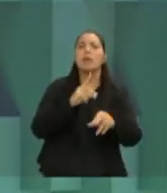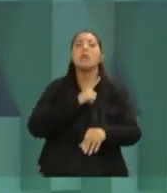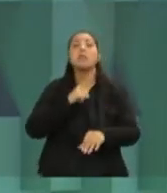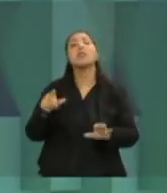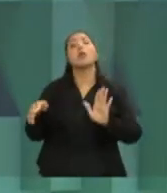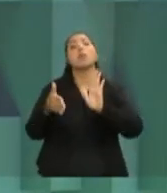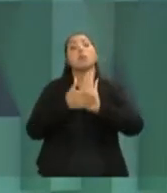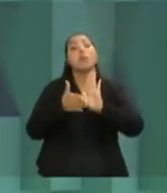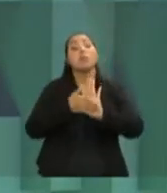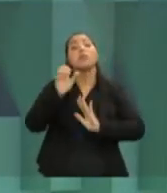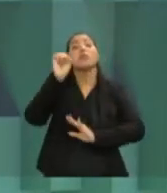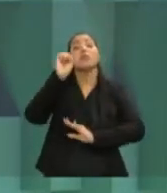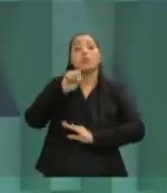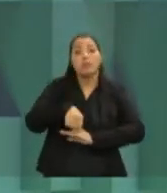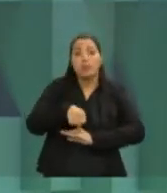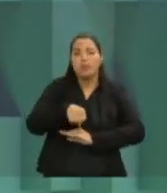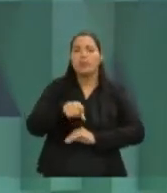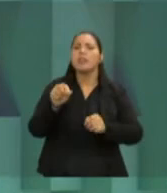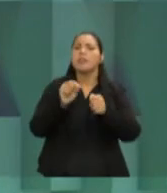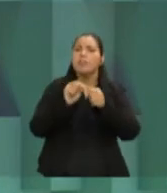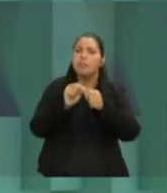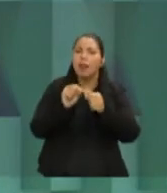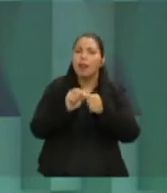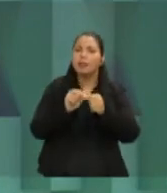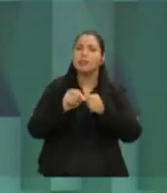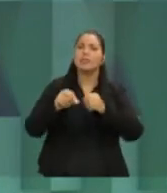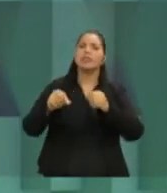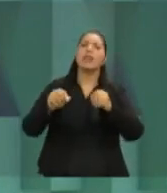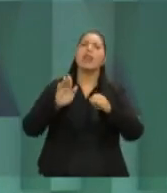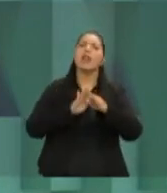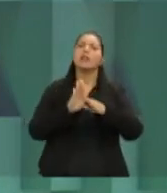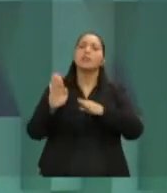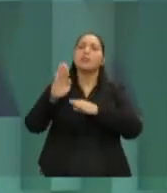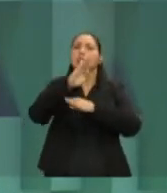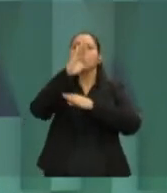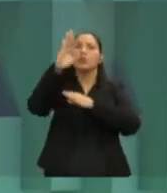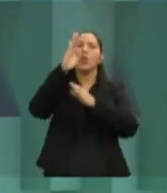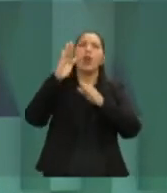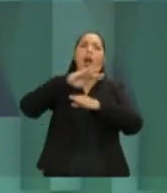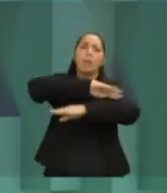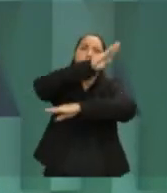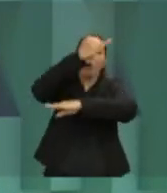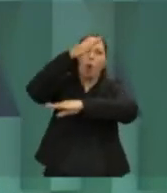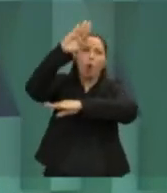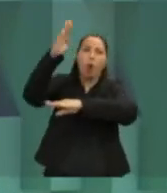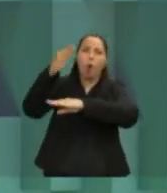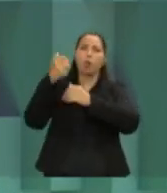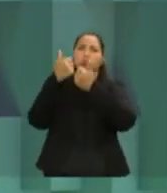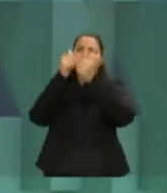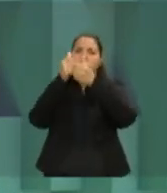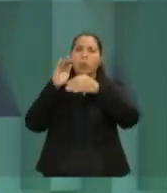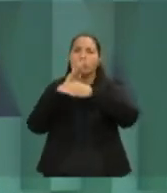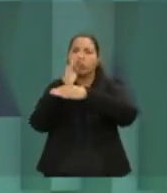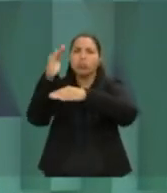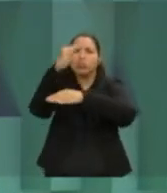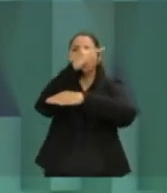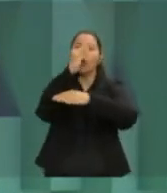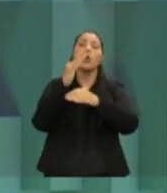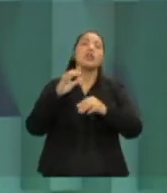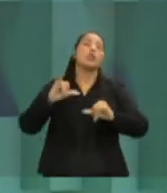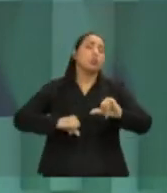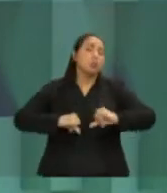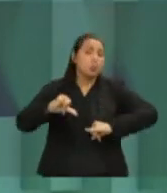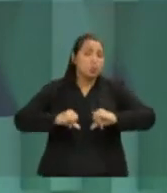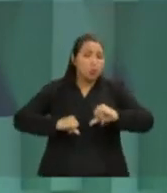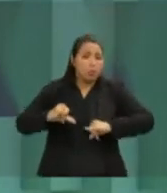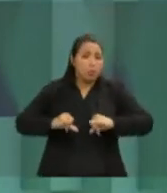Primeiro, fazer a mobilidade mais ágil nas partes mais altas da cidade. Tem um sofrimento muito grande daquela parcela da população, quando tem que